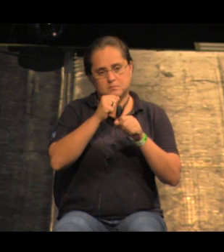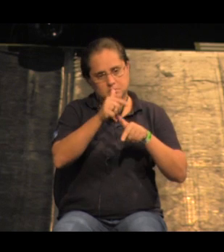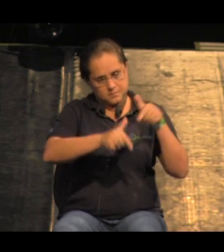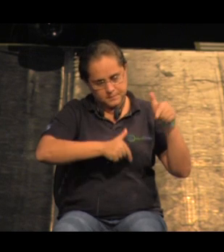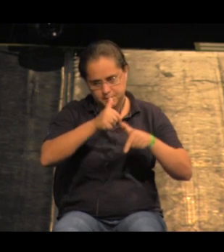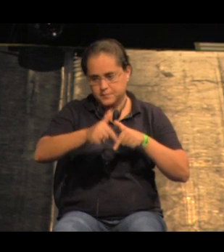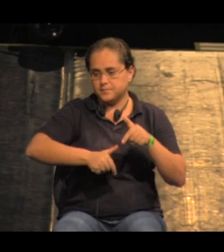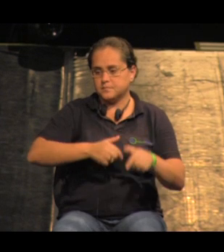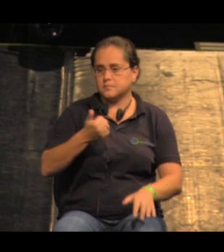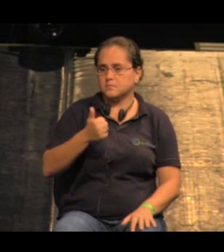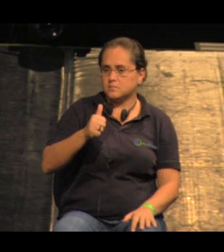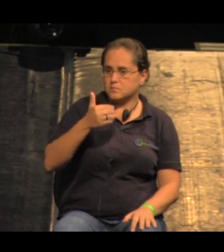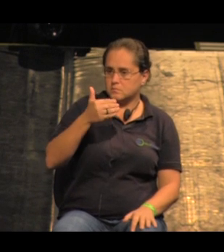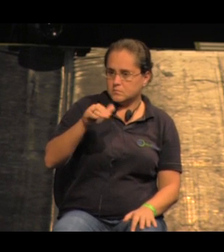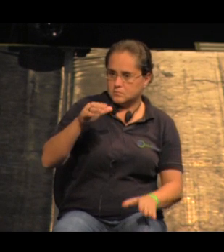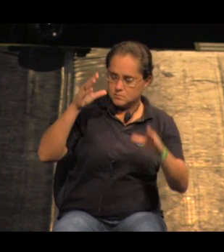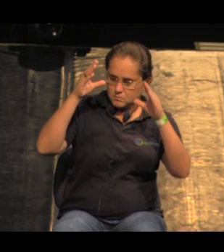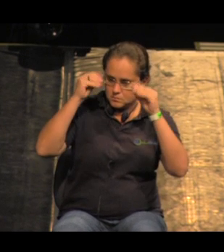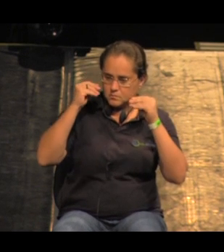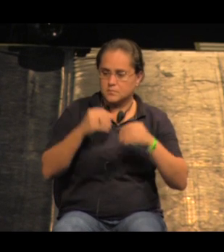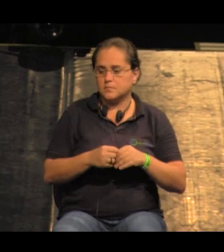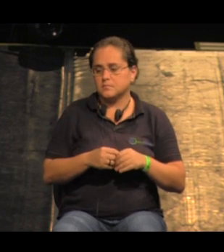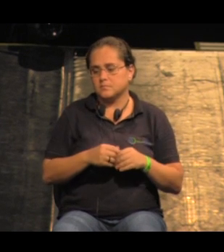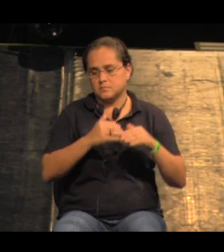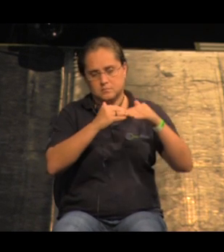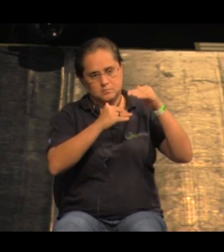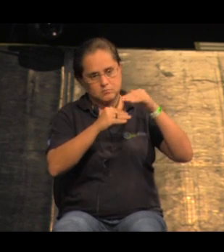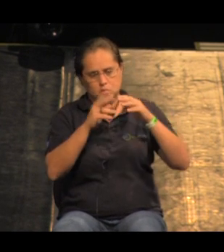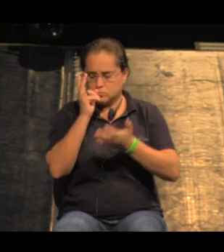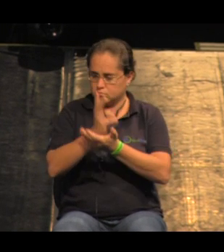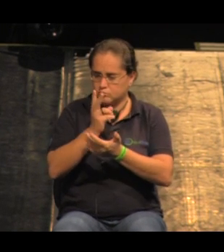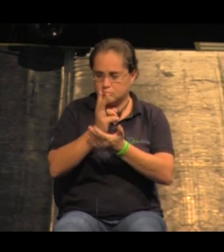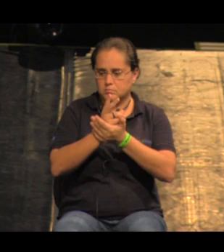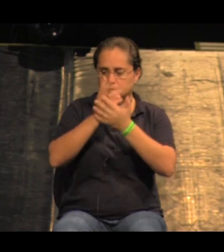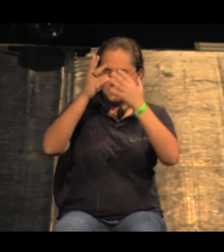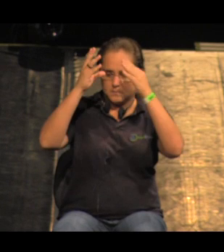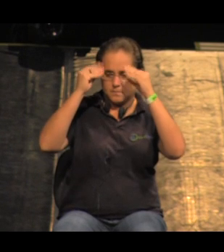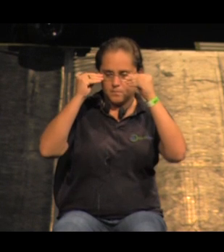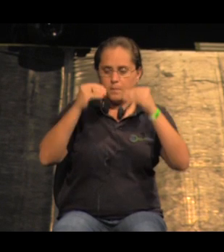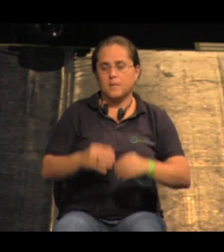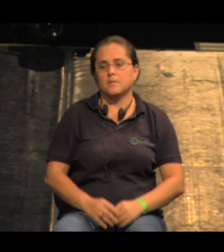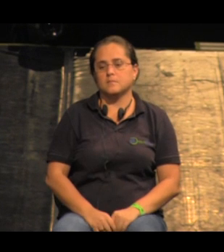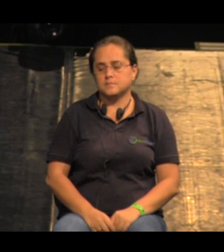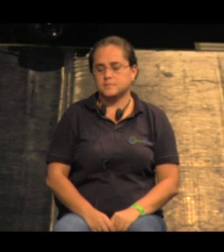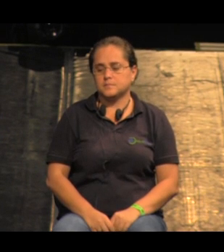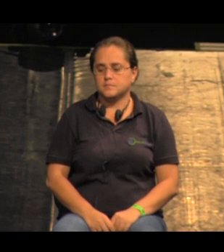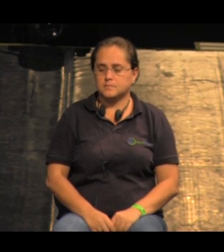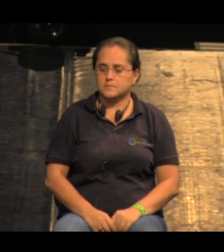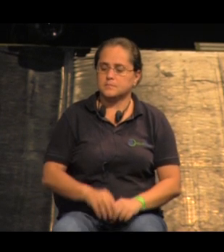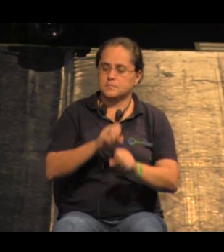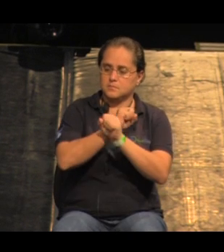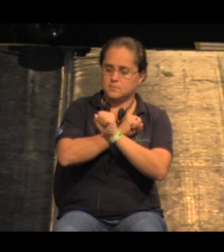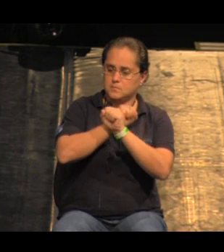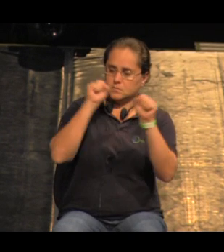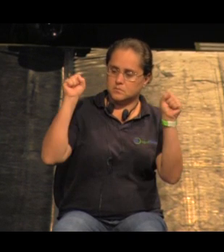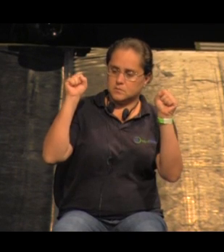a partir das onze e meia da noite a montagem era toda feita à noite com essas peças pré-fabricadas os pilares e de